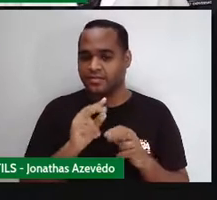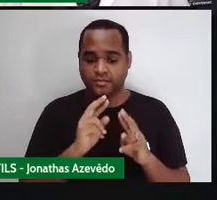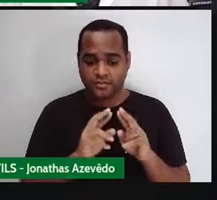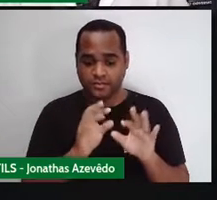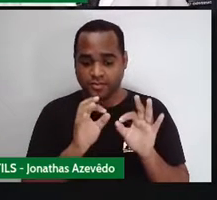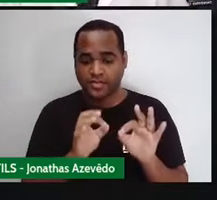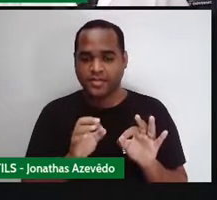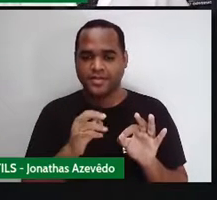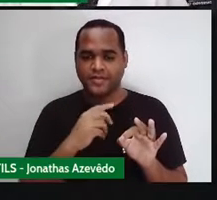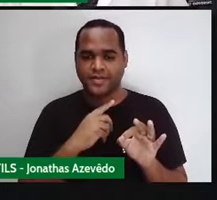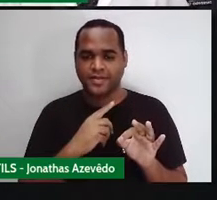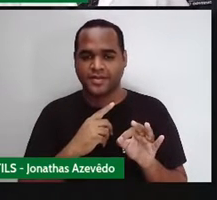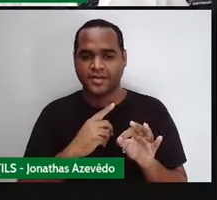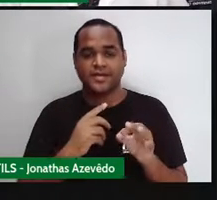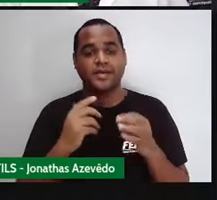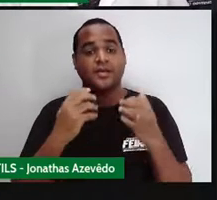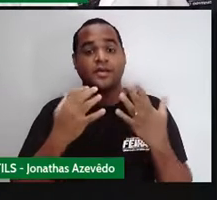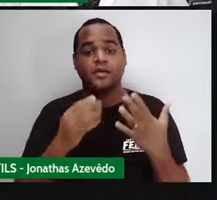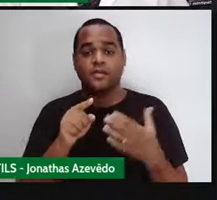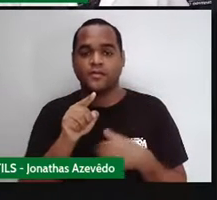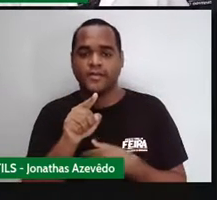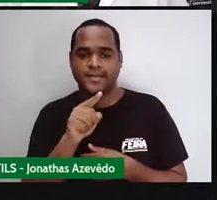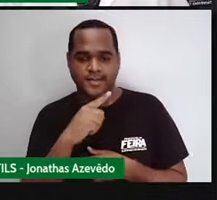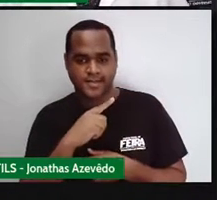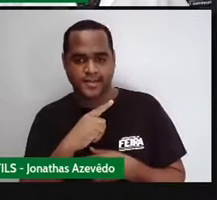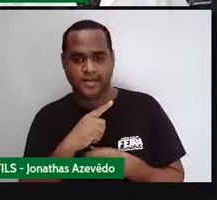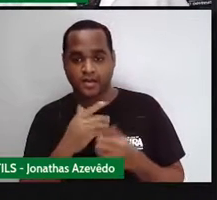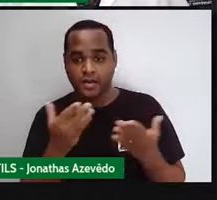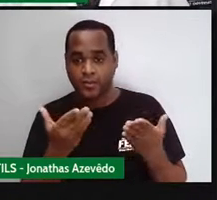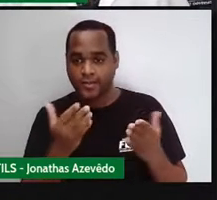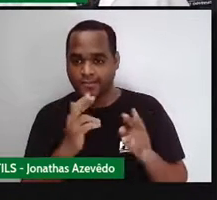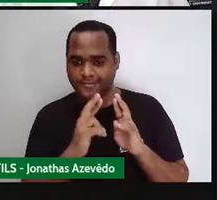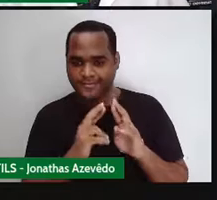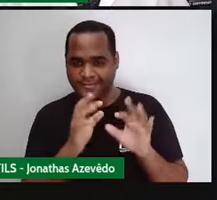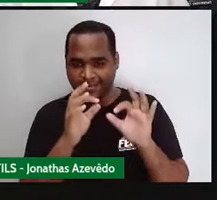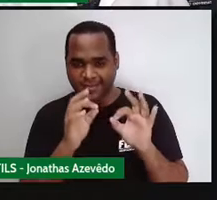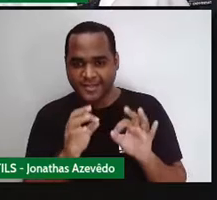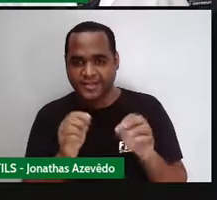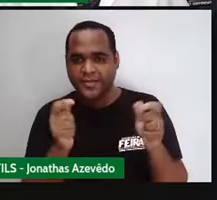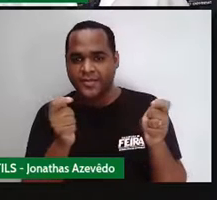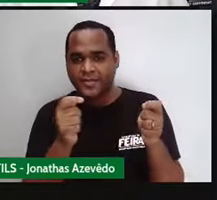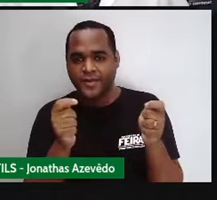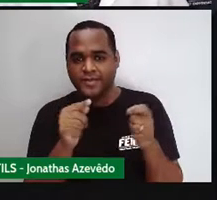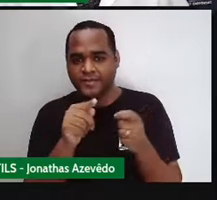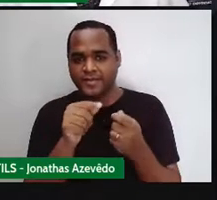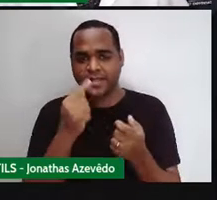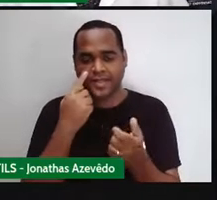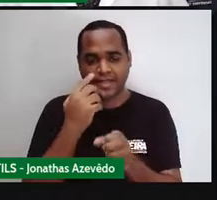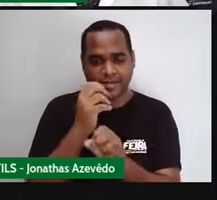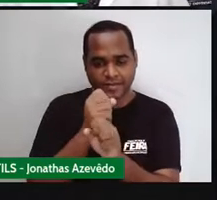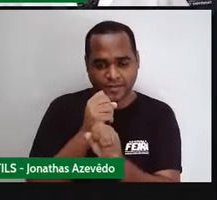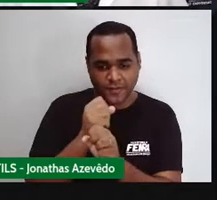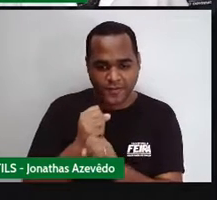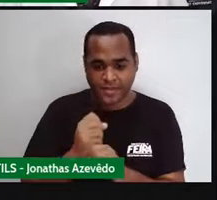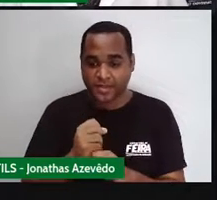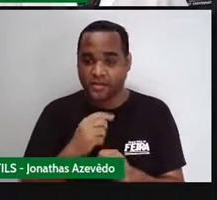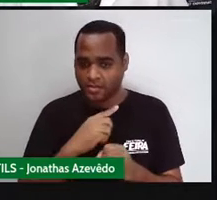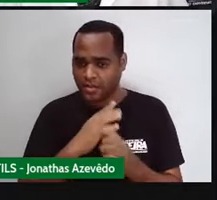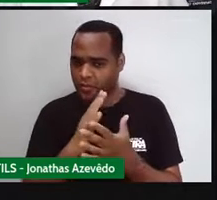Olha só. Que tal você aí agora, né? Fazer esse cálculozinho.